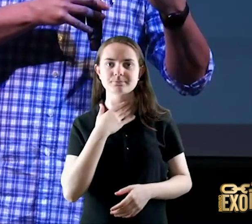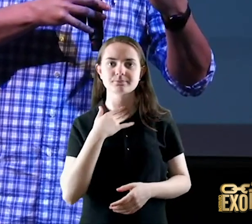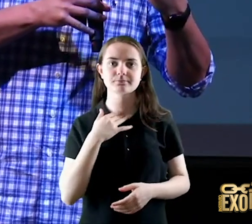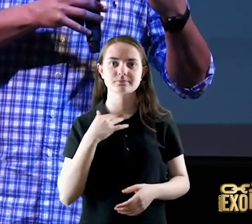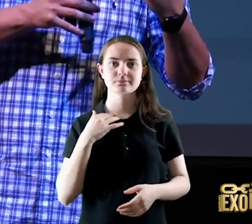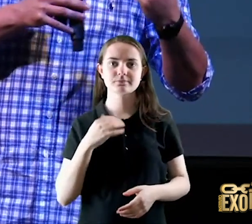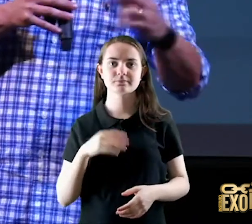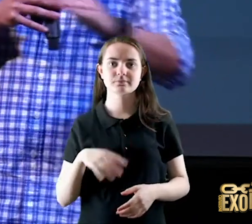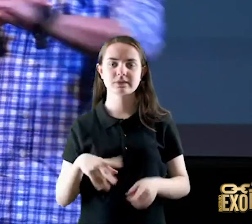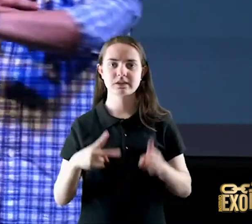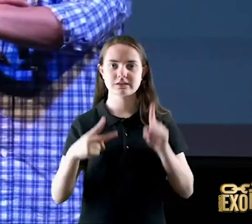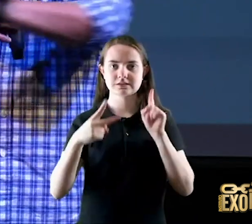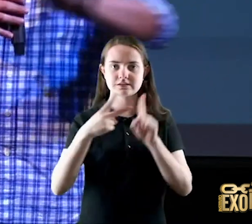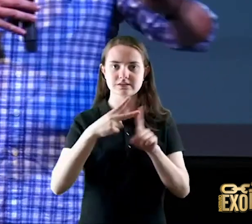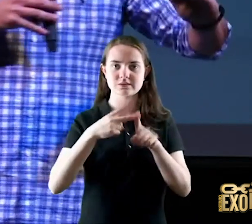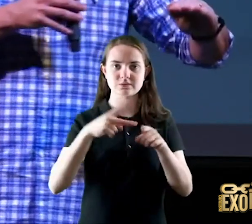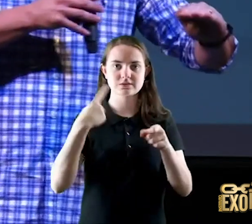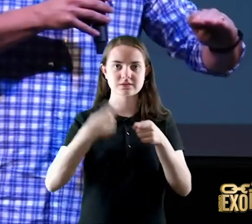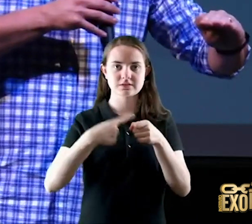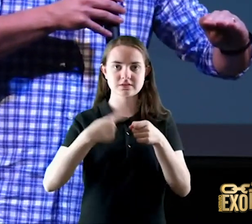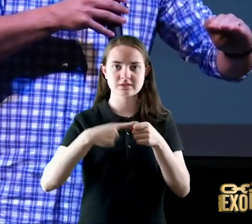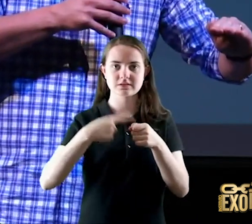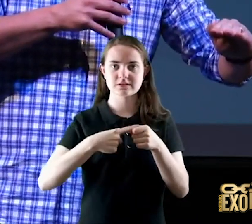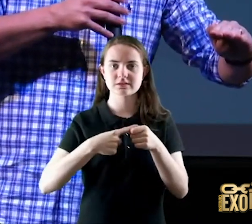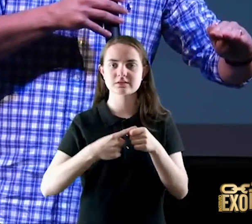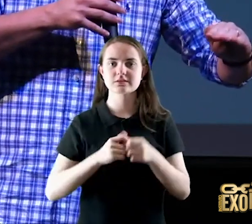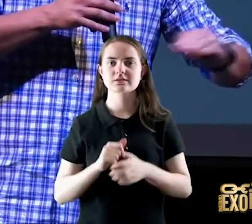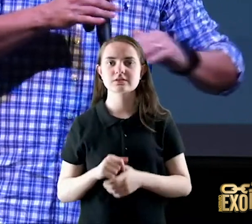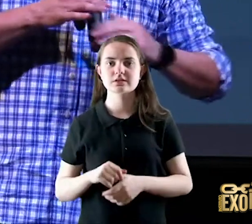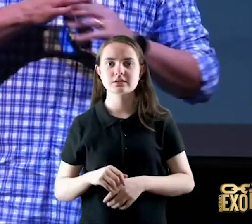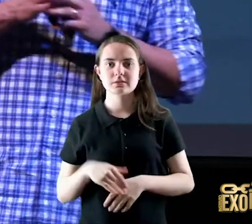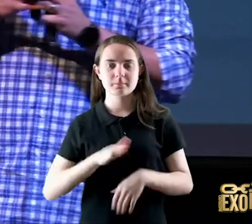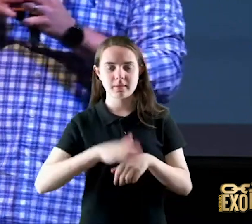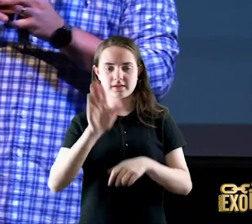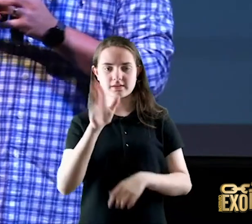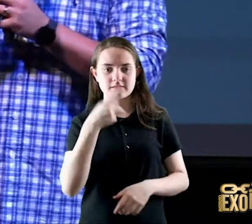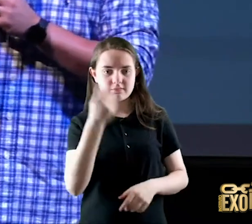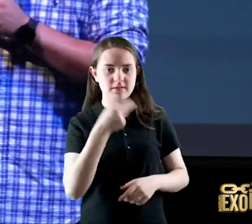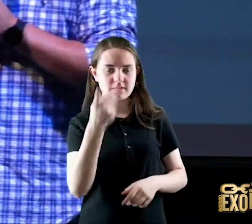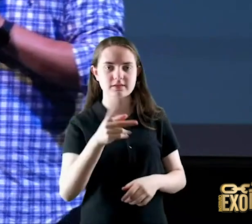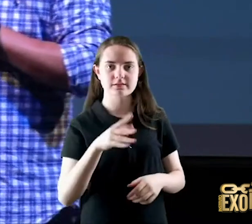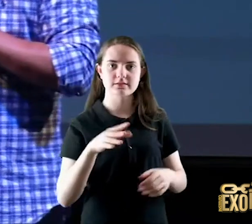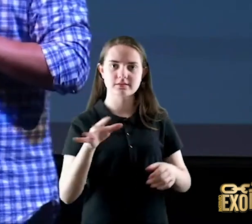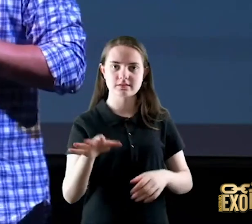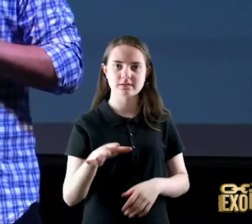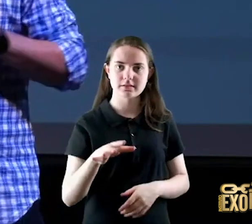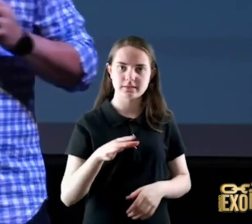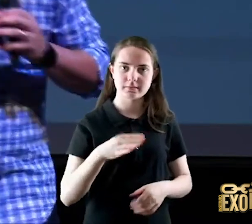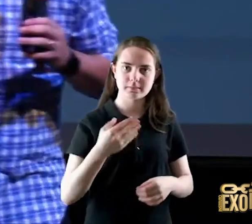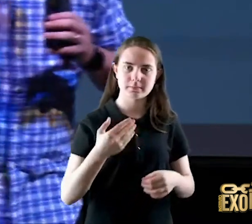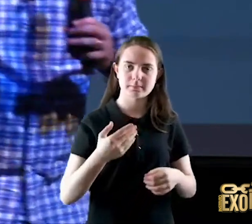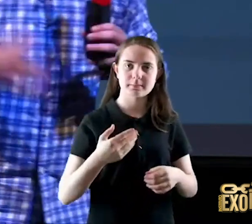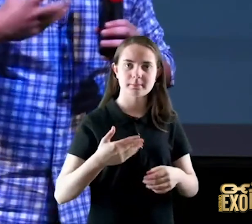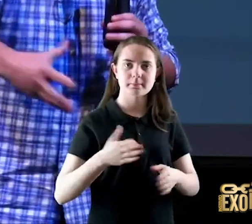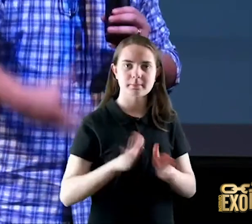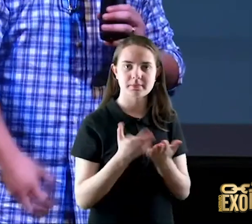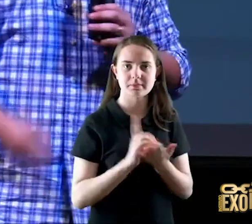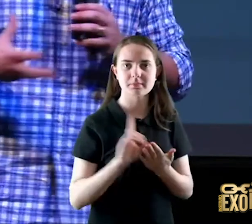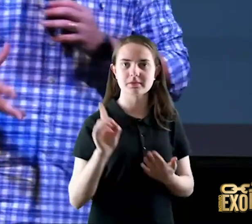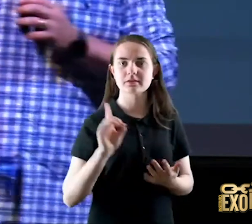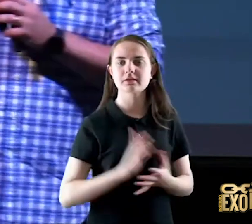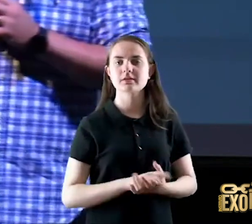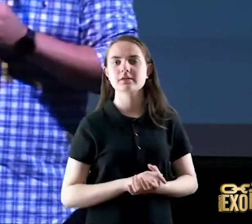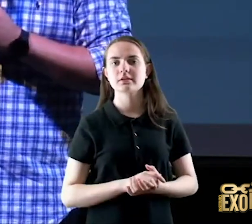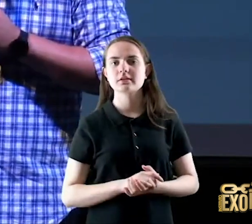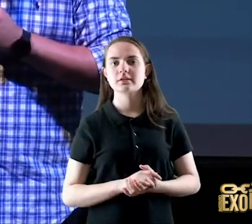é a segunda cidade mais citada na Bíblia depois de Jerusalém é um sistema que é contrário a Deus